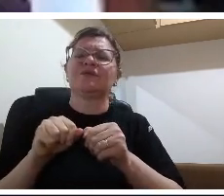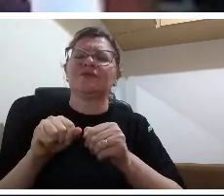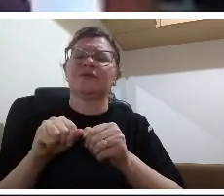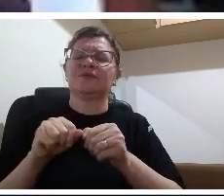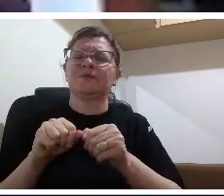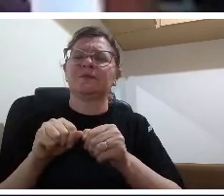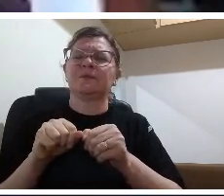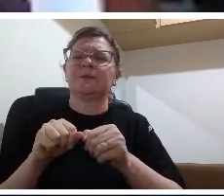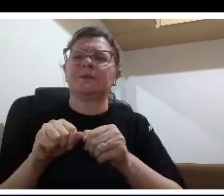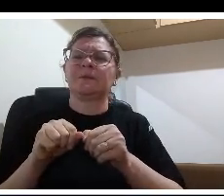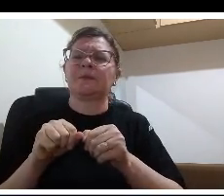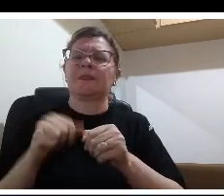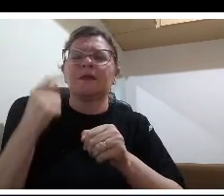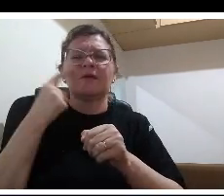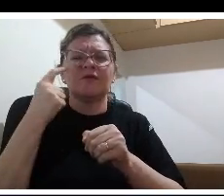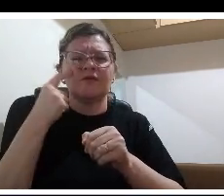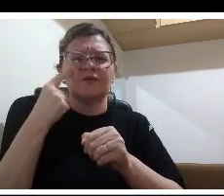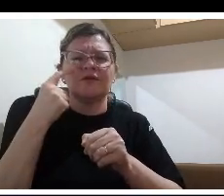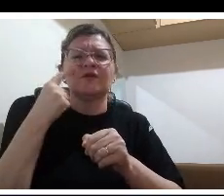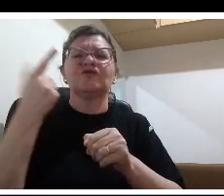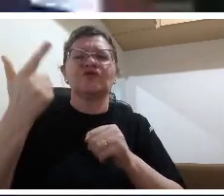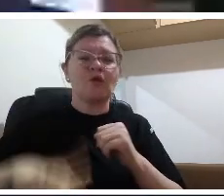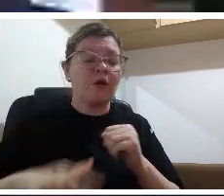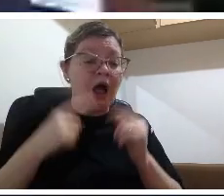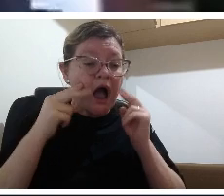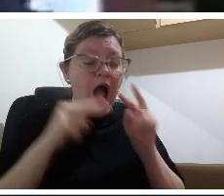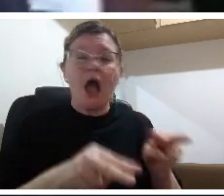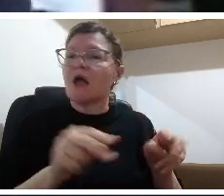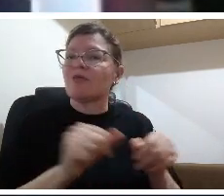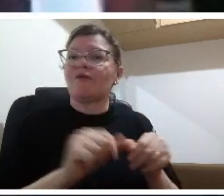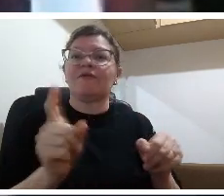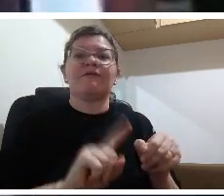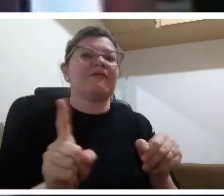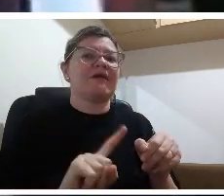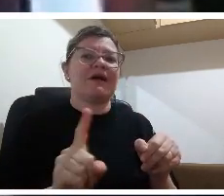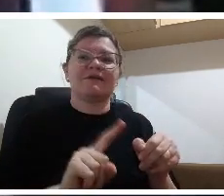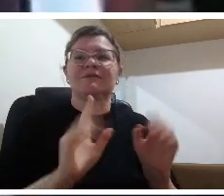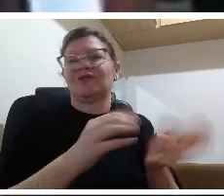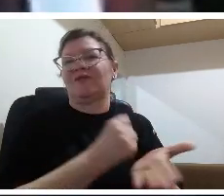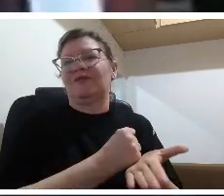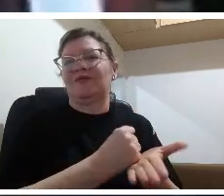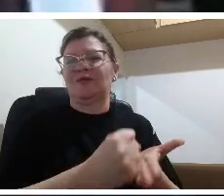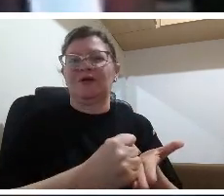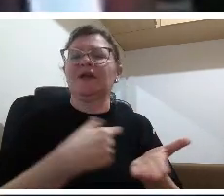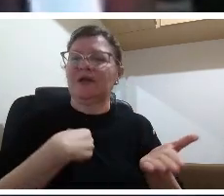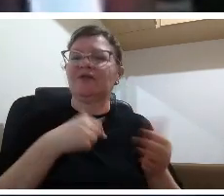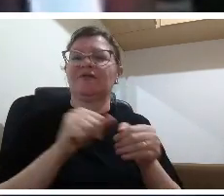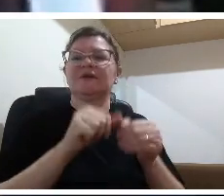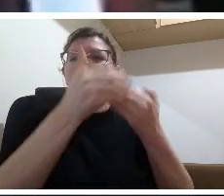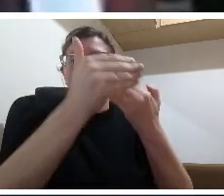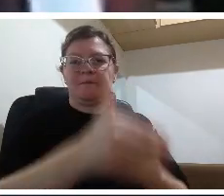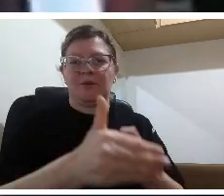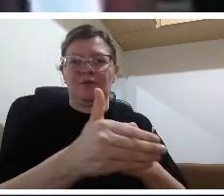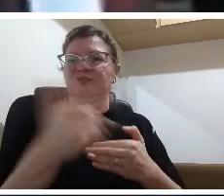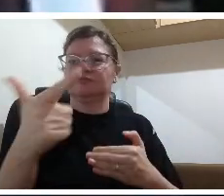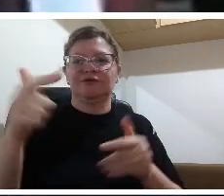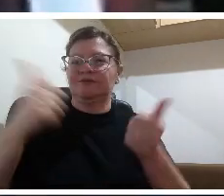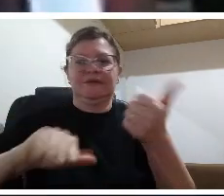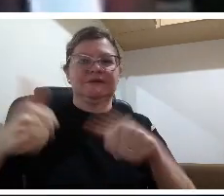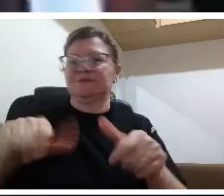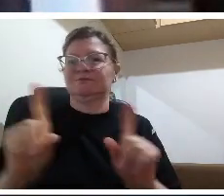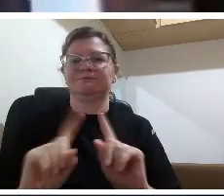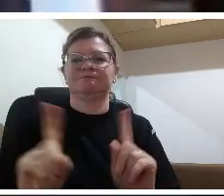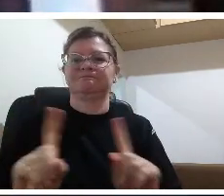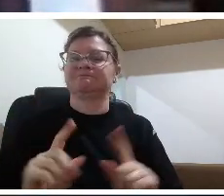eu acho que talvez o conceito de prova de avaliação seja interessante em ser revisto